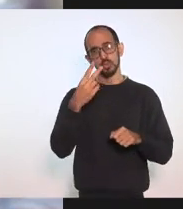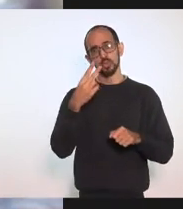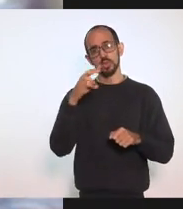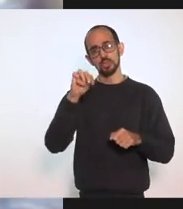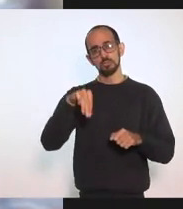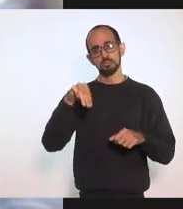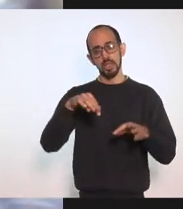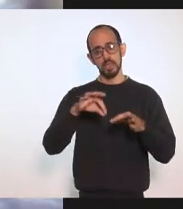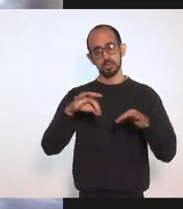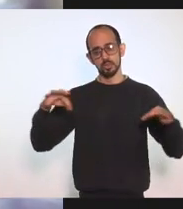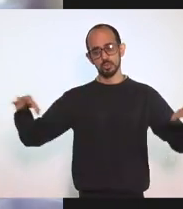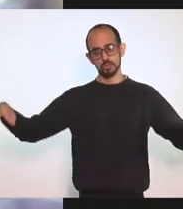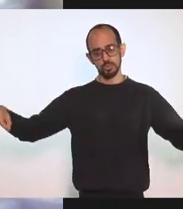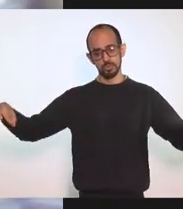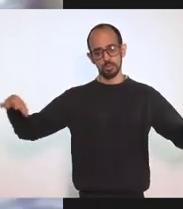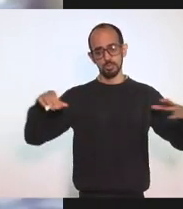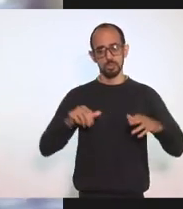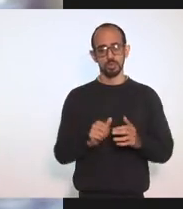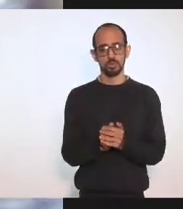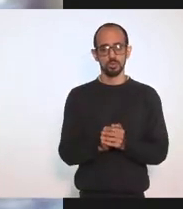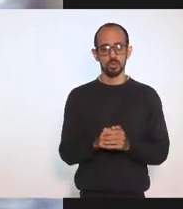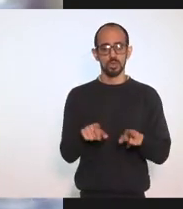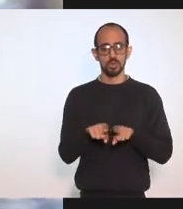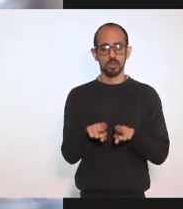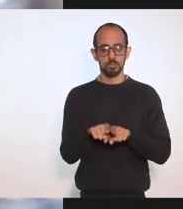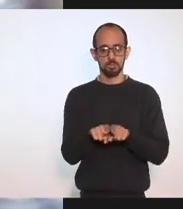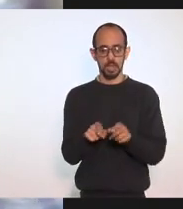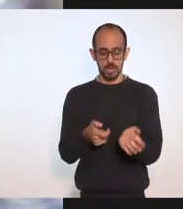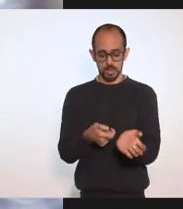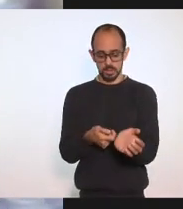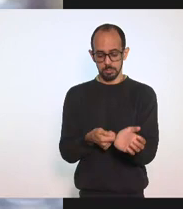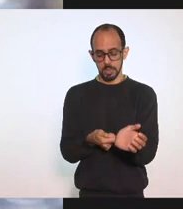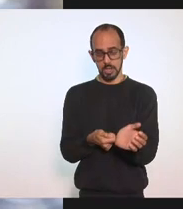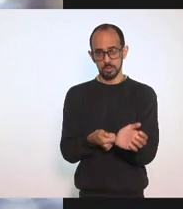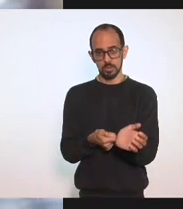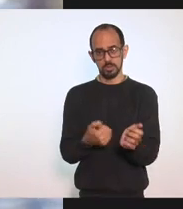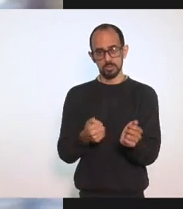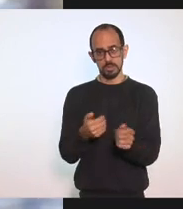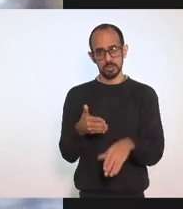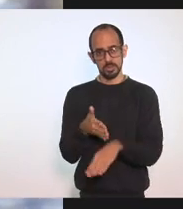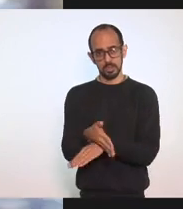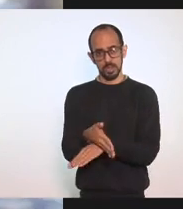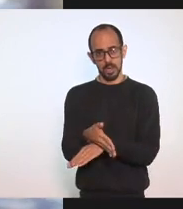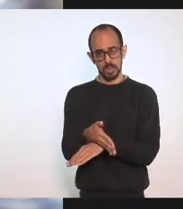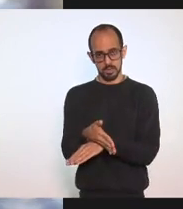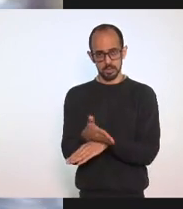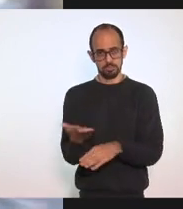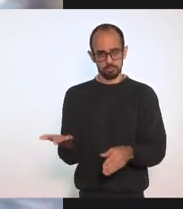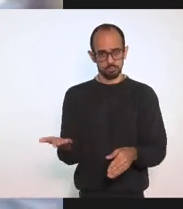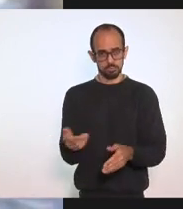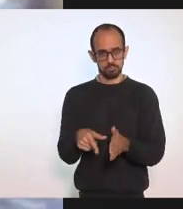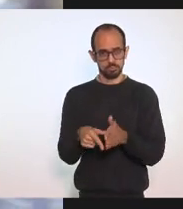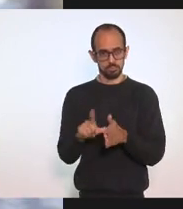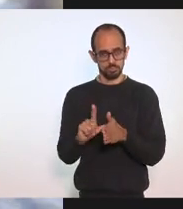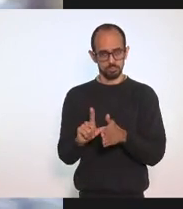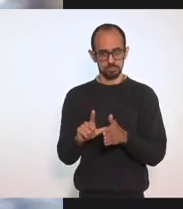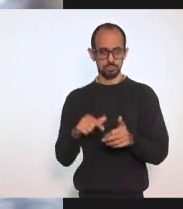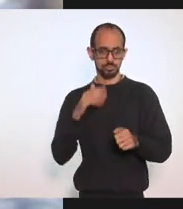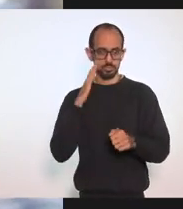Entre as pessoas A temperatura Da gente É medida Na entrada Na entrada Do